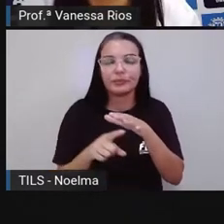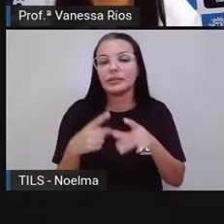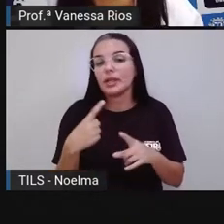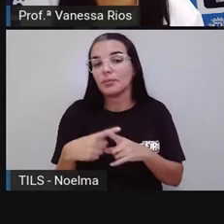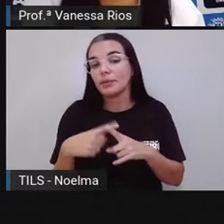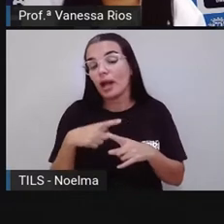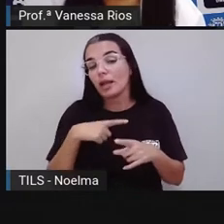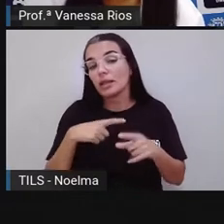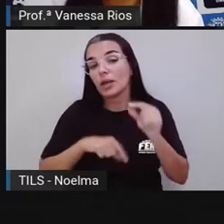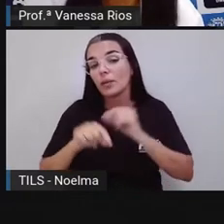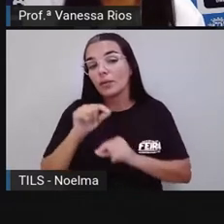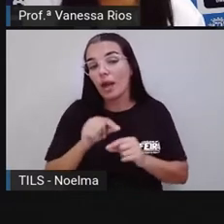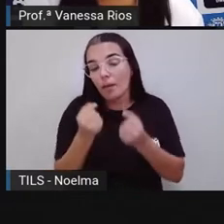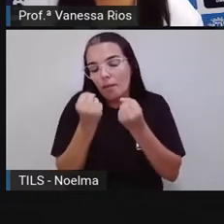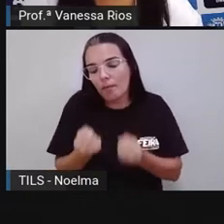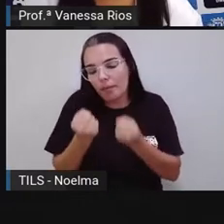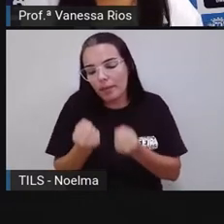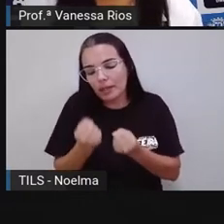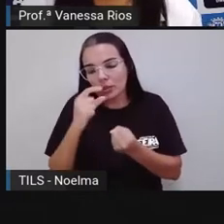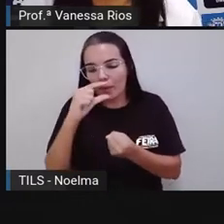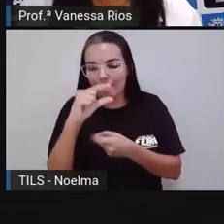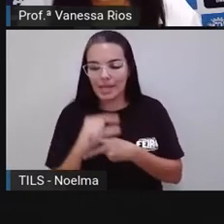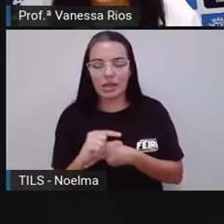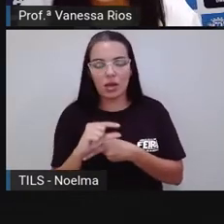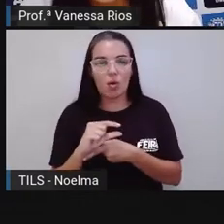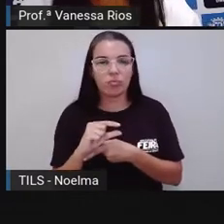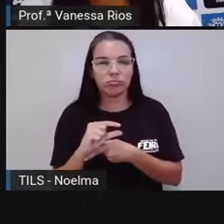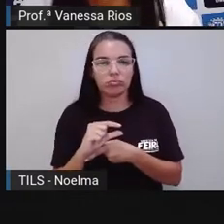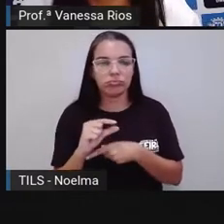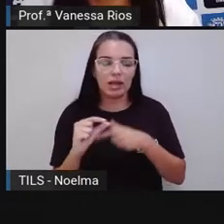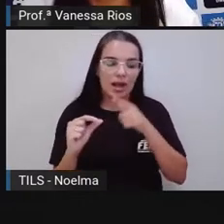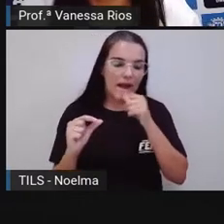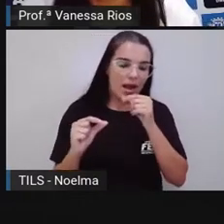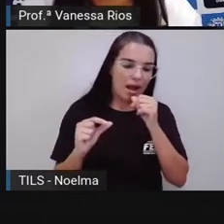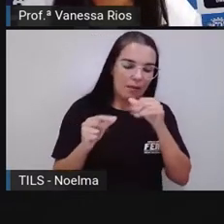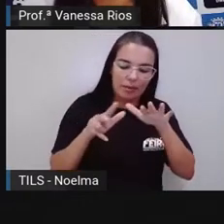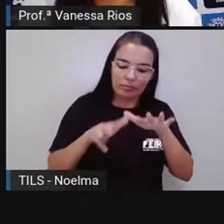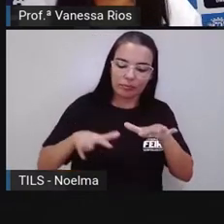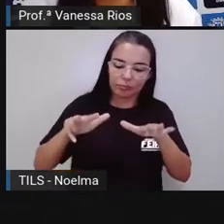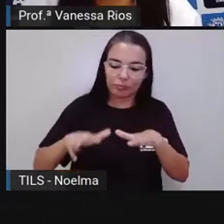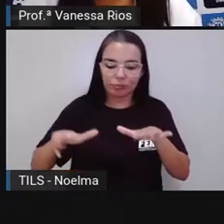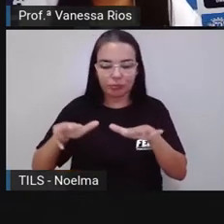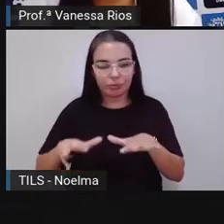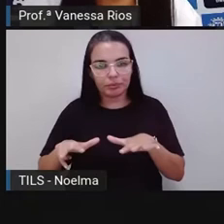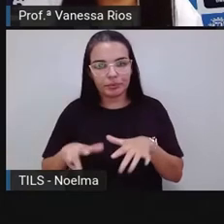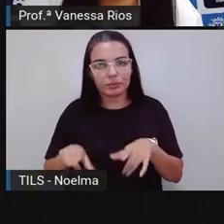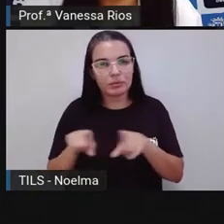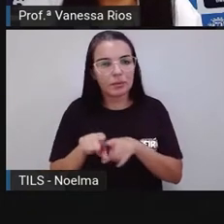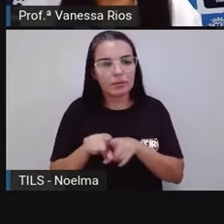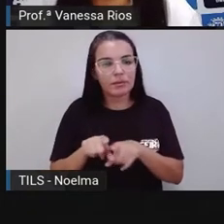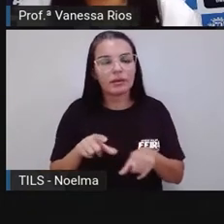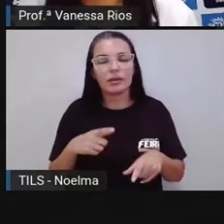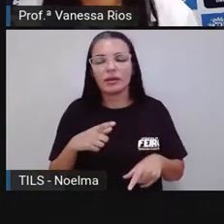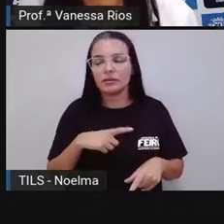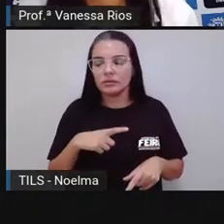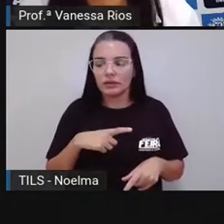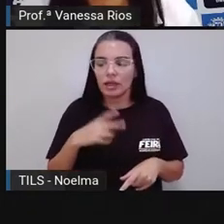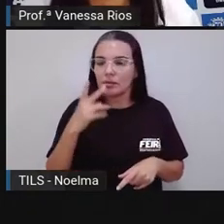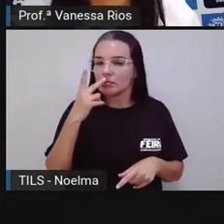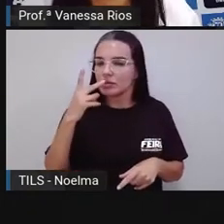densidade menor que a densidade da água, do mar morto. E a quantidade de sal também